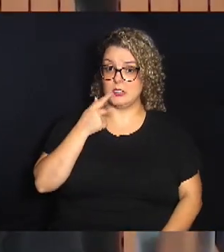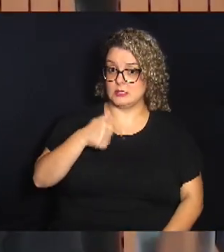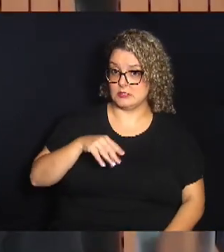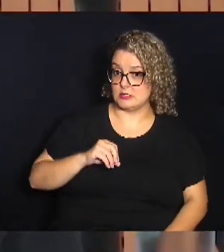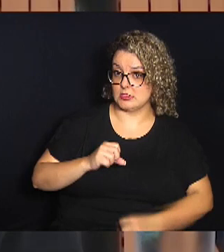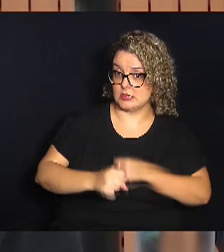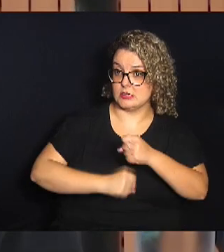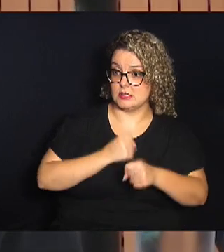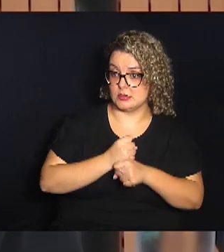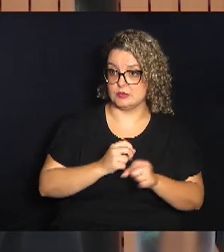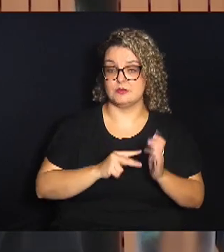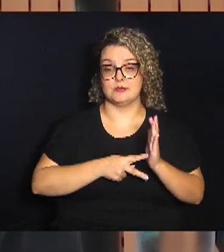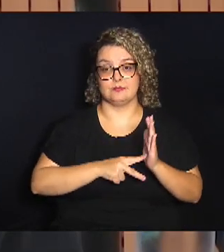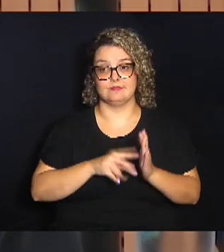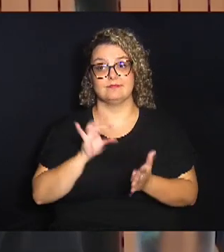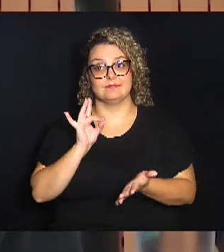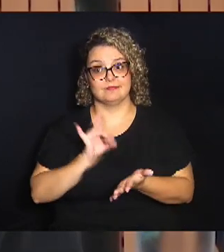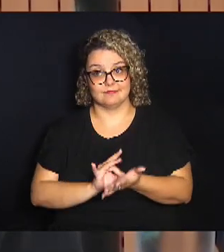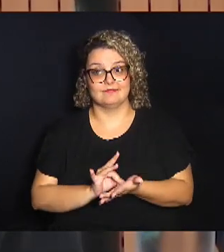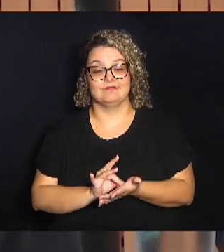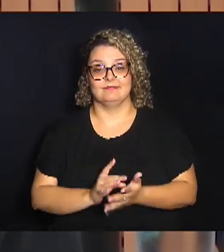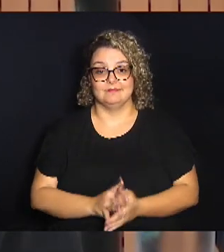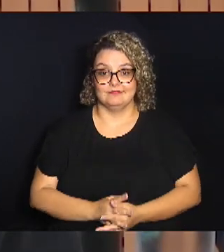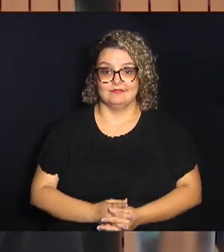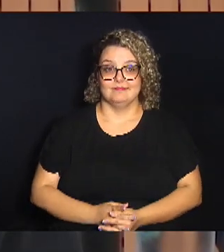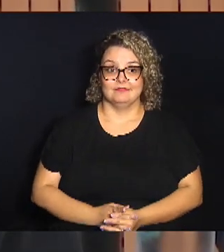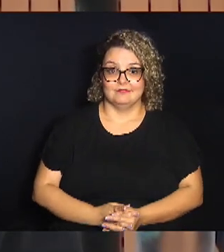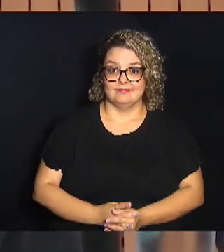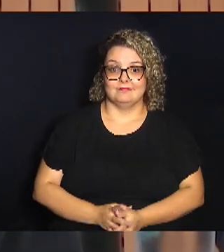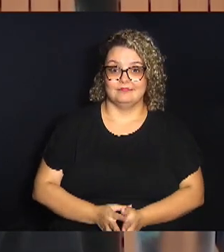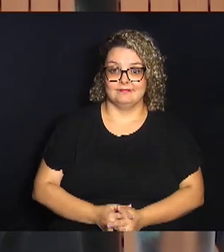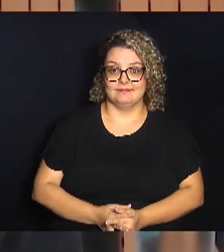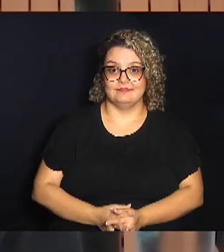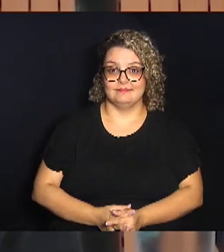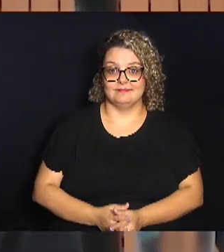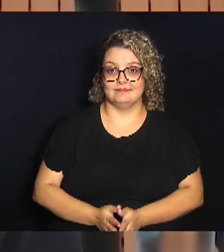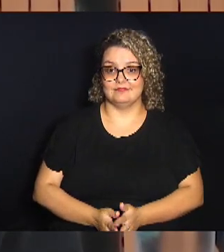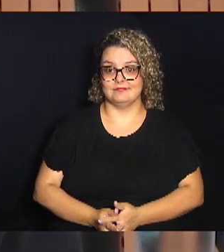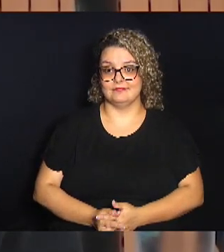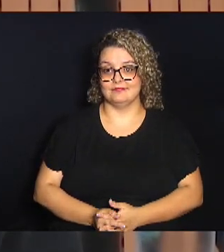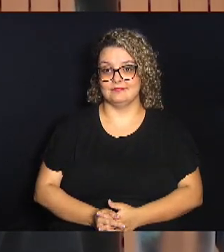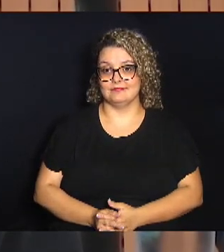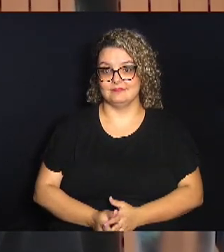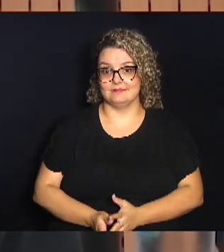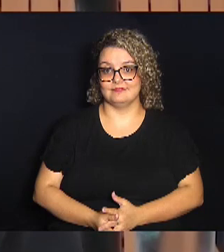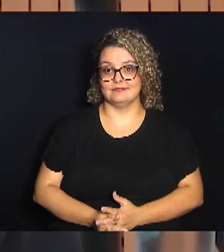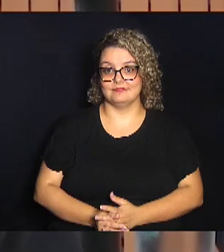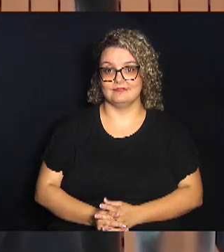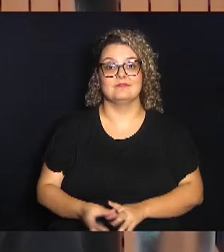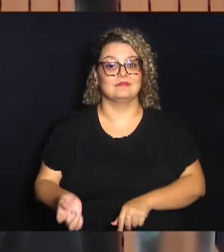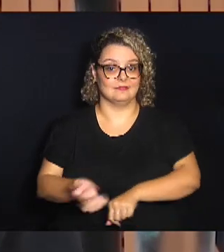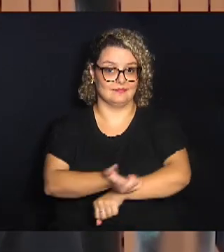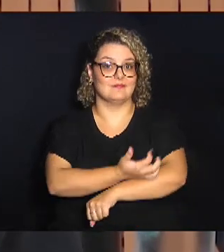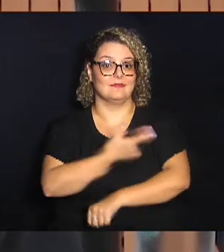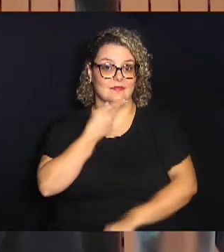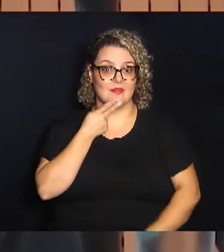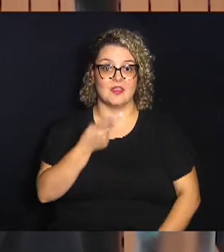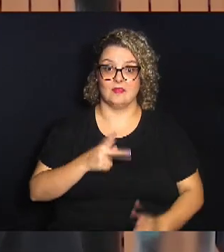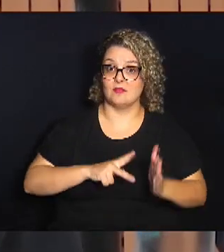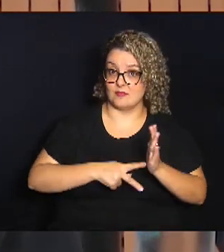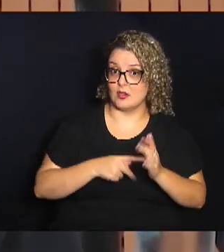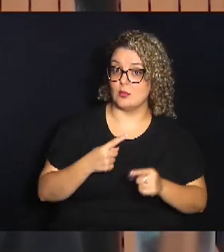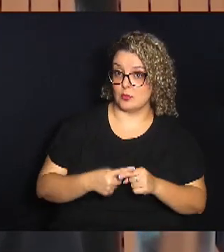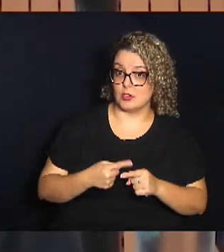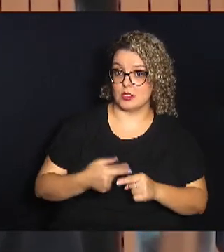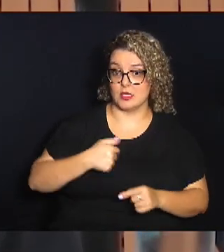sindicato é realmente bastante emocionante falar desse sindicato, porque